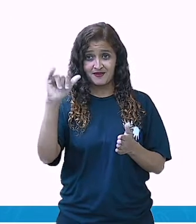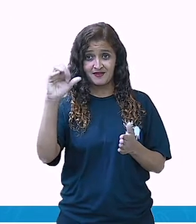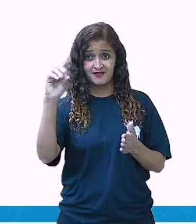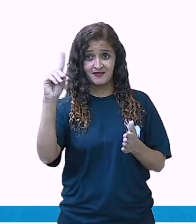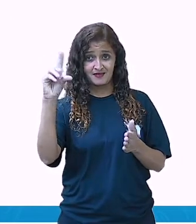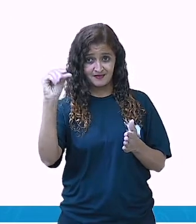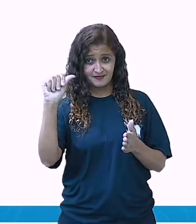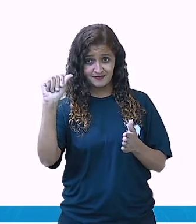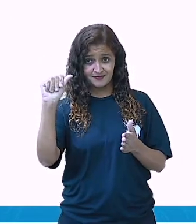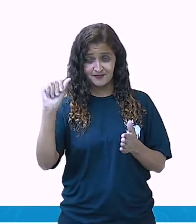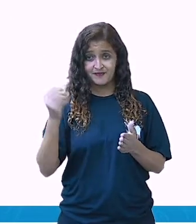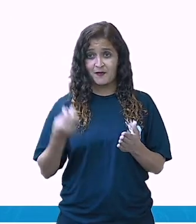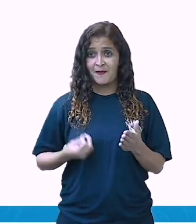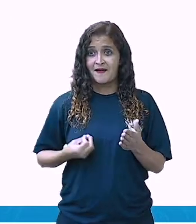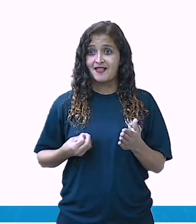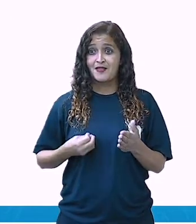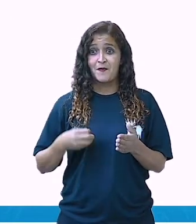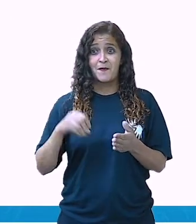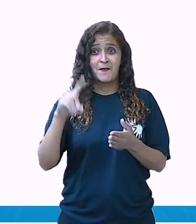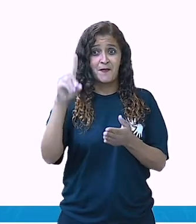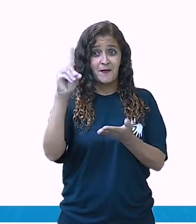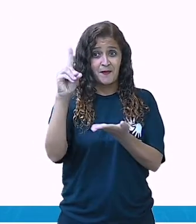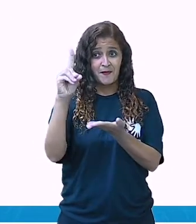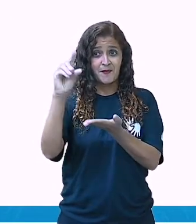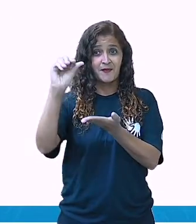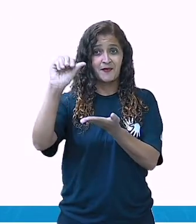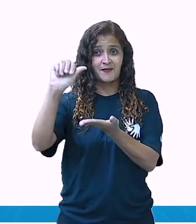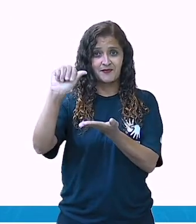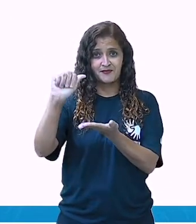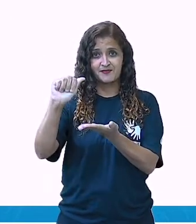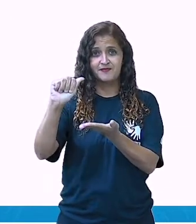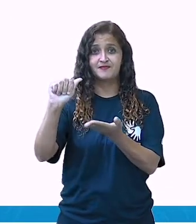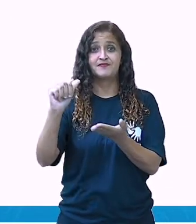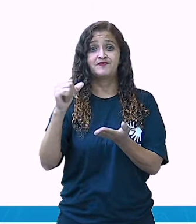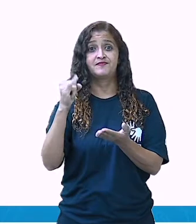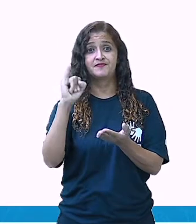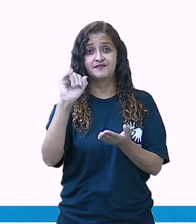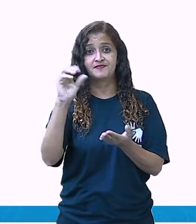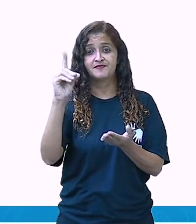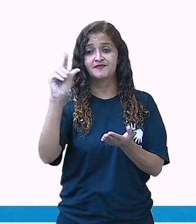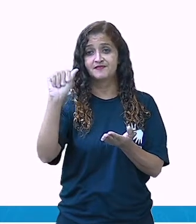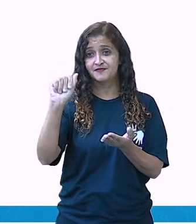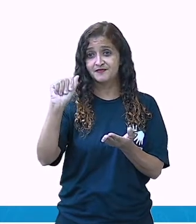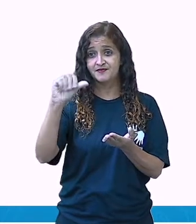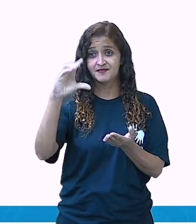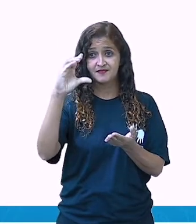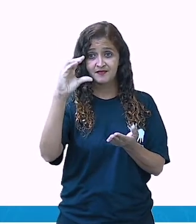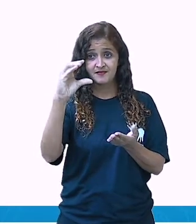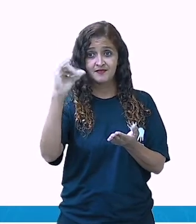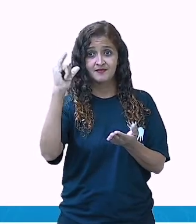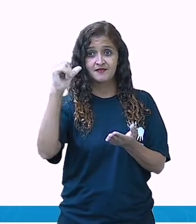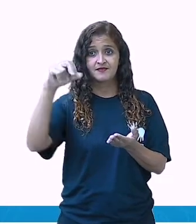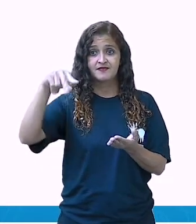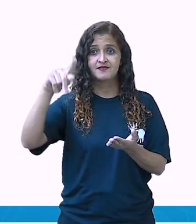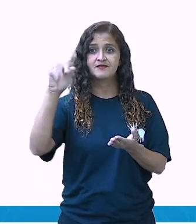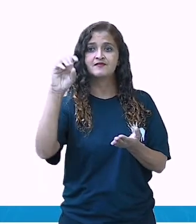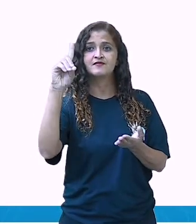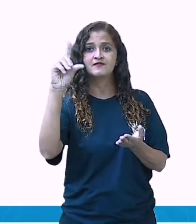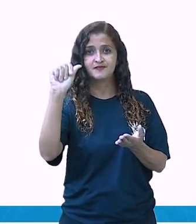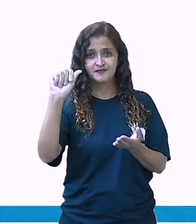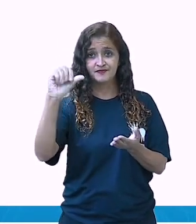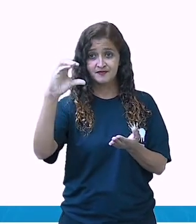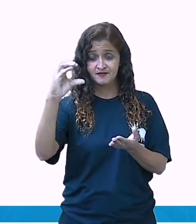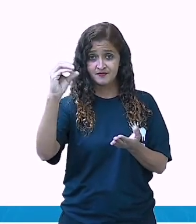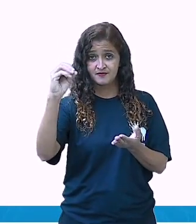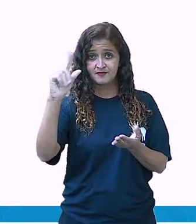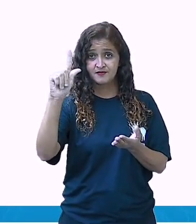Olha, a terminação da. Aí a gente tem as palavrinhas aqui, né? Ida, singida, colhida. Todas